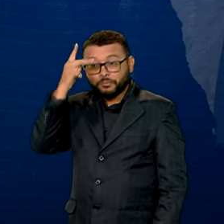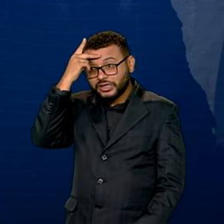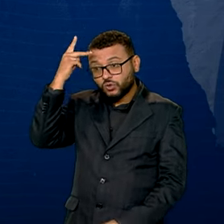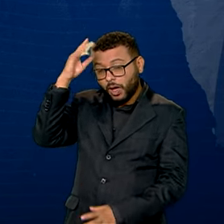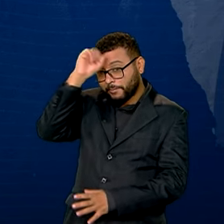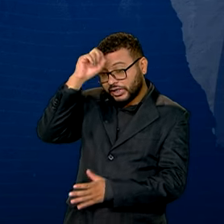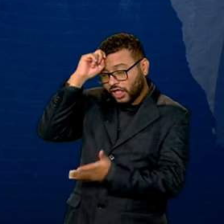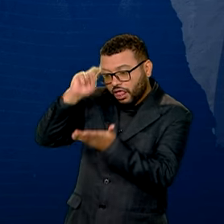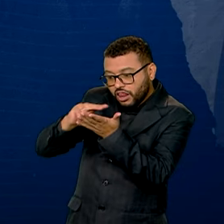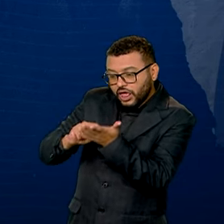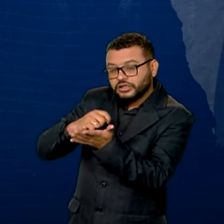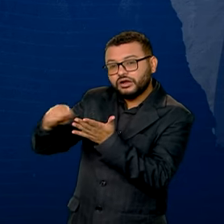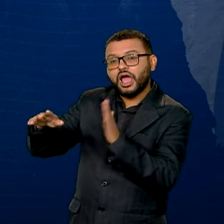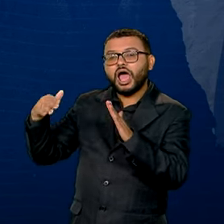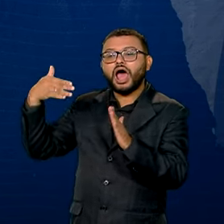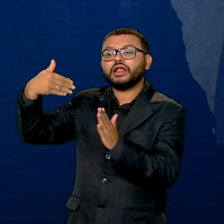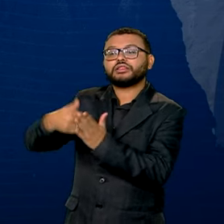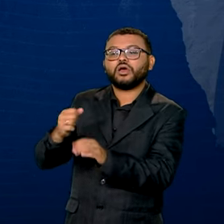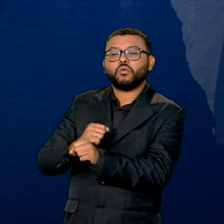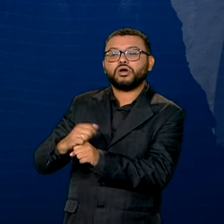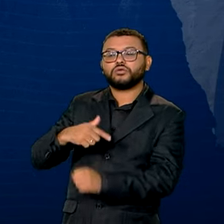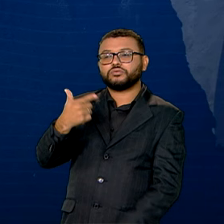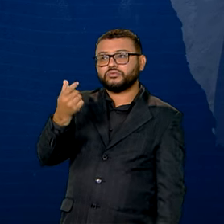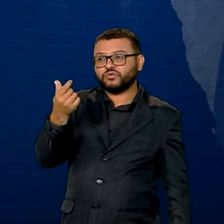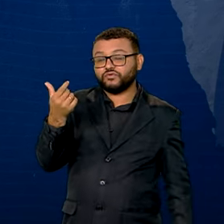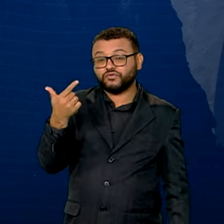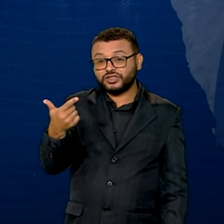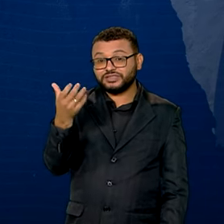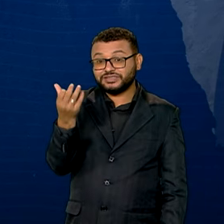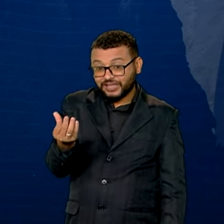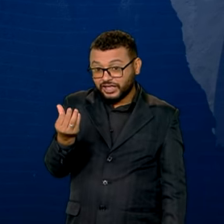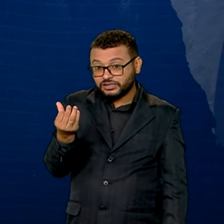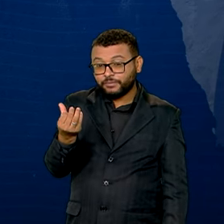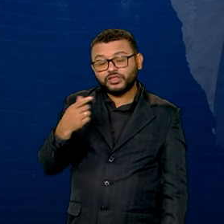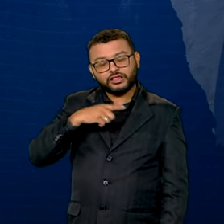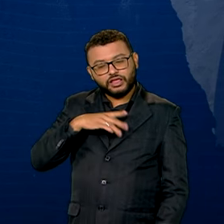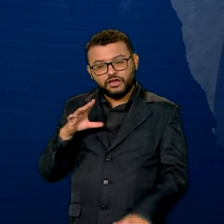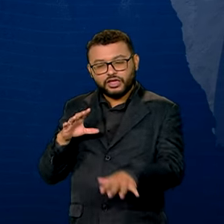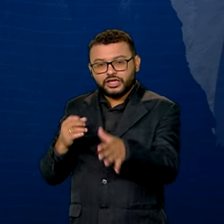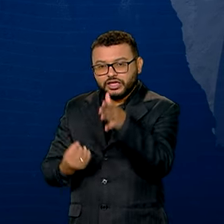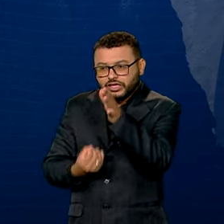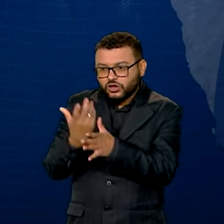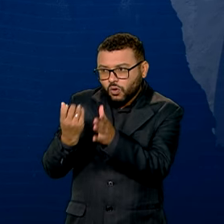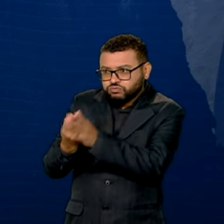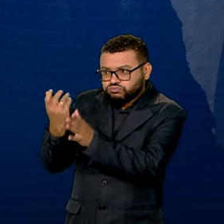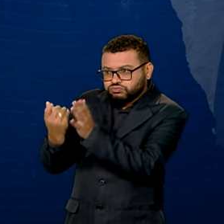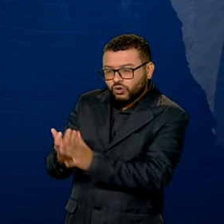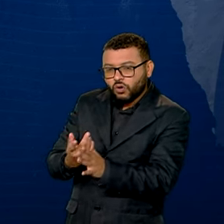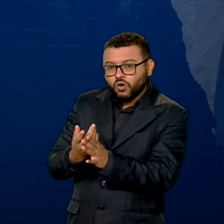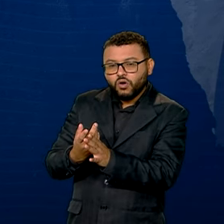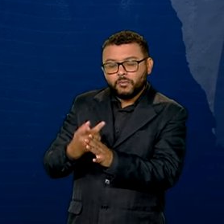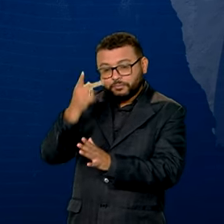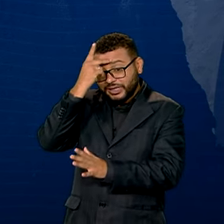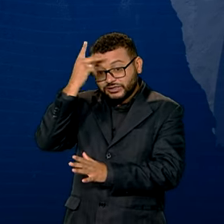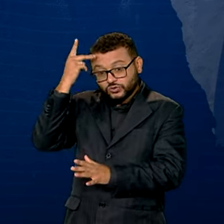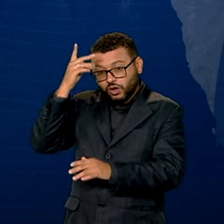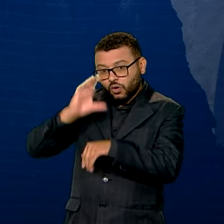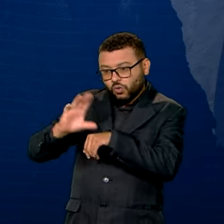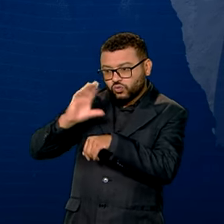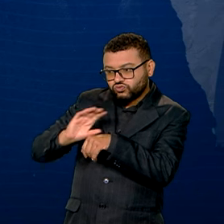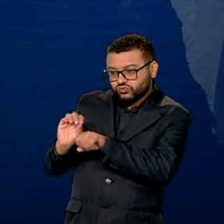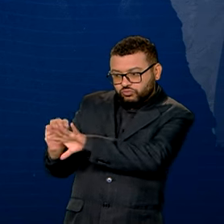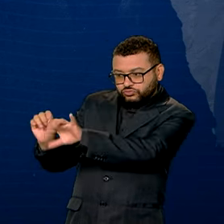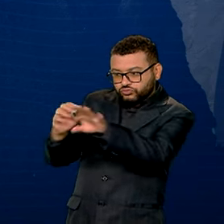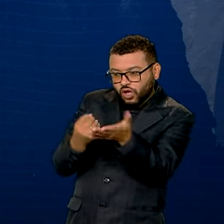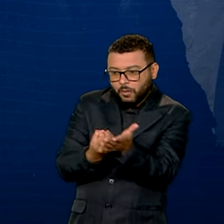até o final de 2026. Para isso, estão sendo formados cerca de 1.500 alfabetizadores para